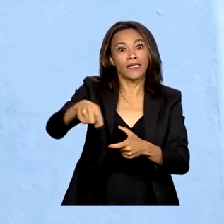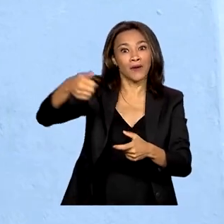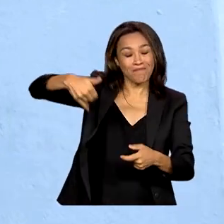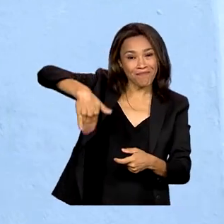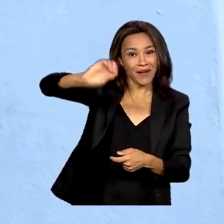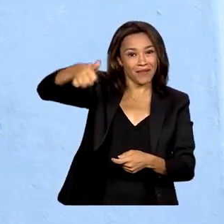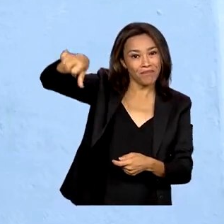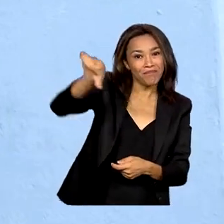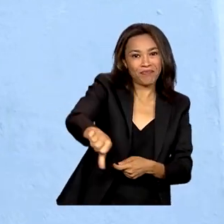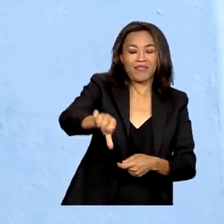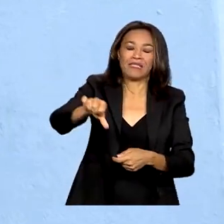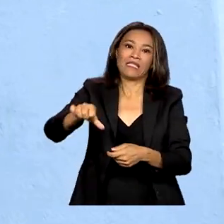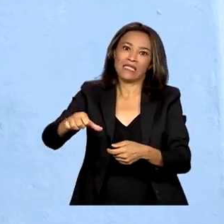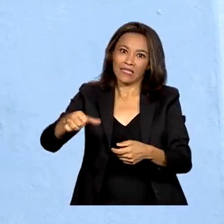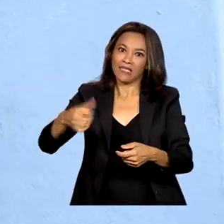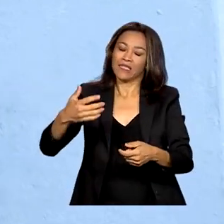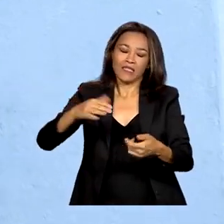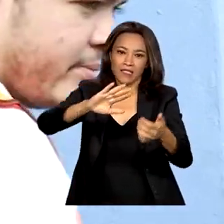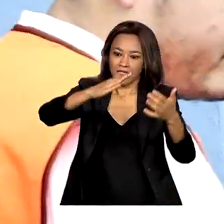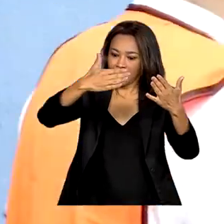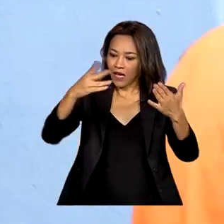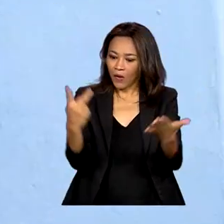concentrados os maiores esforços no momento.